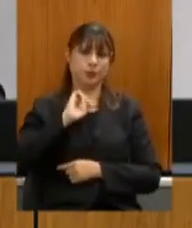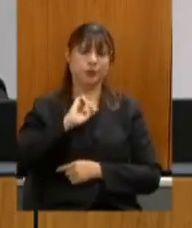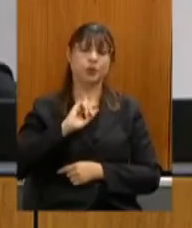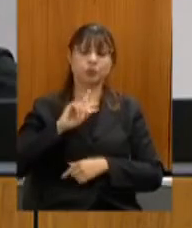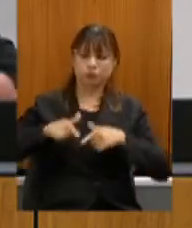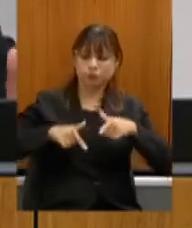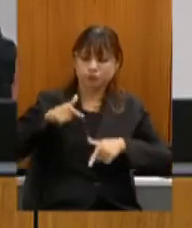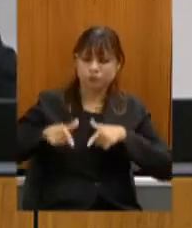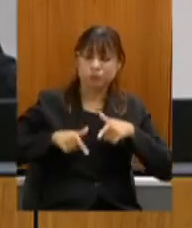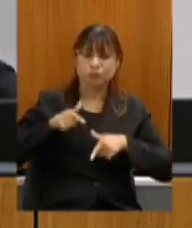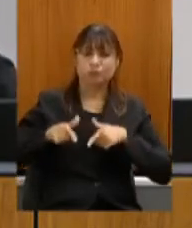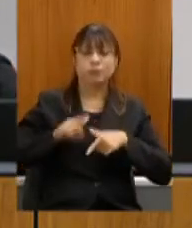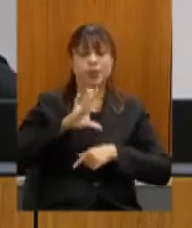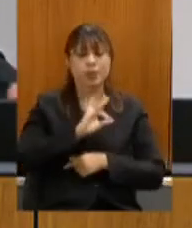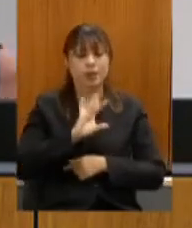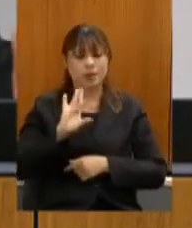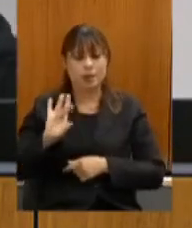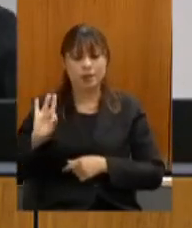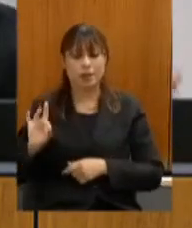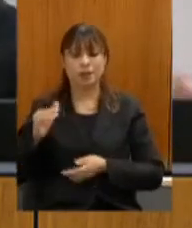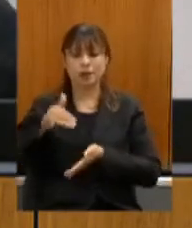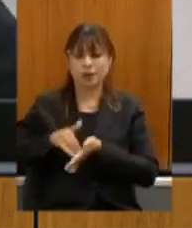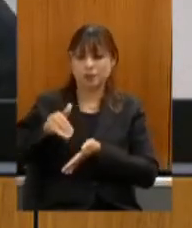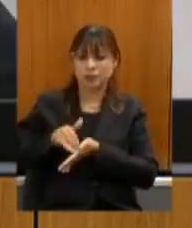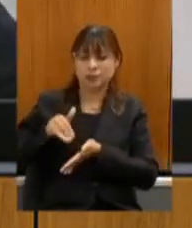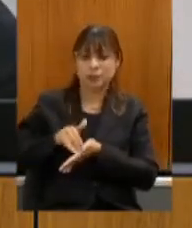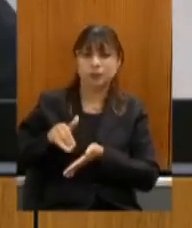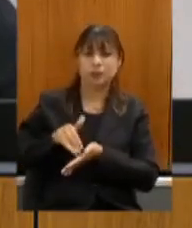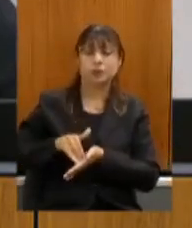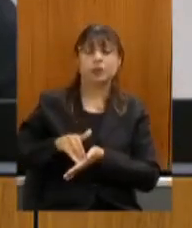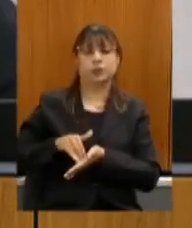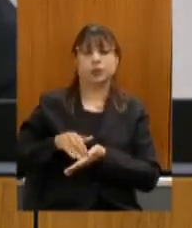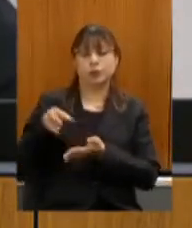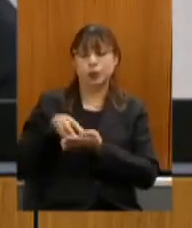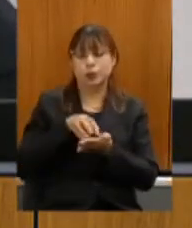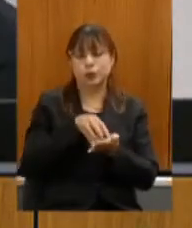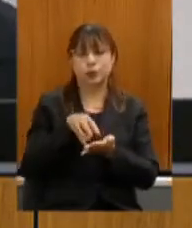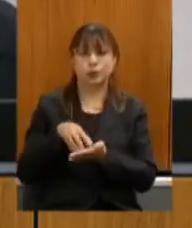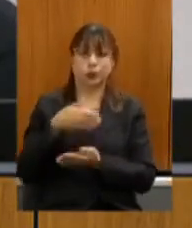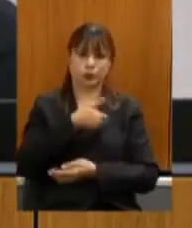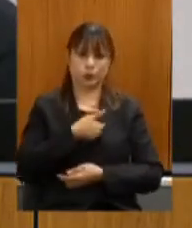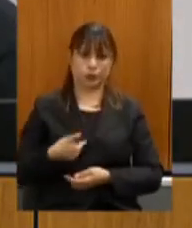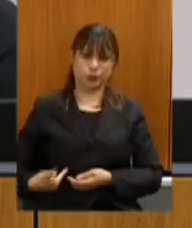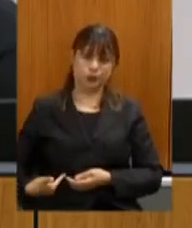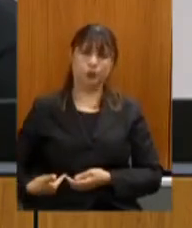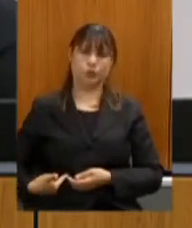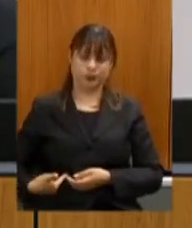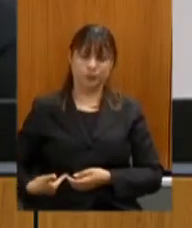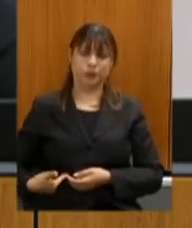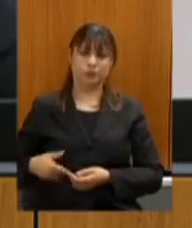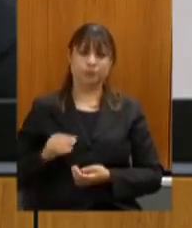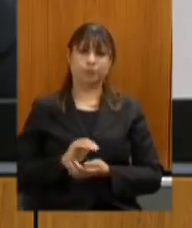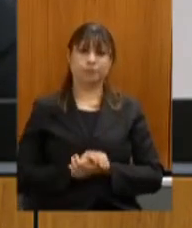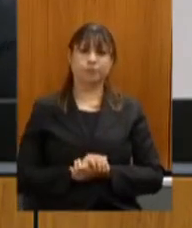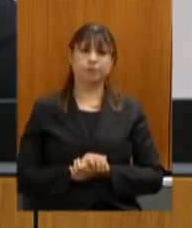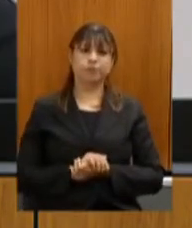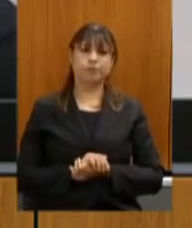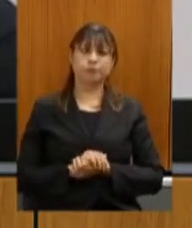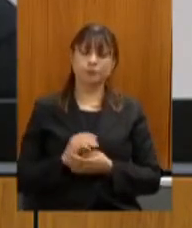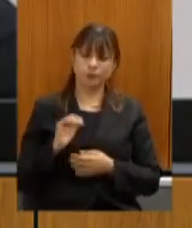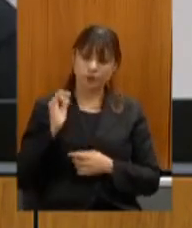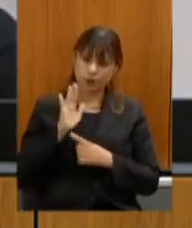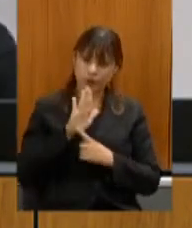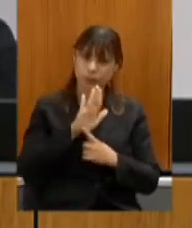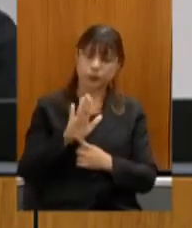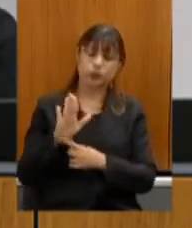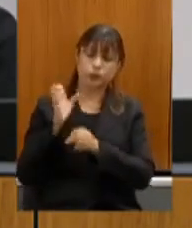ações de cada secretaria né de cada órgão do governo fazendo aqui uma prestação